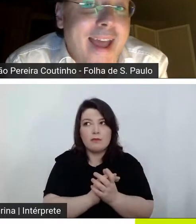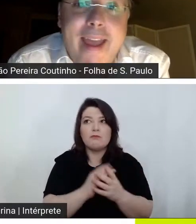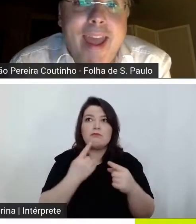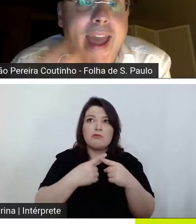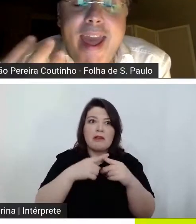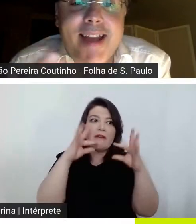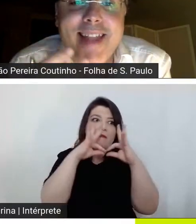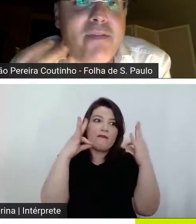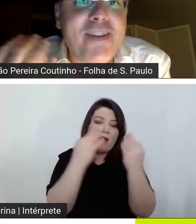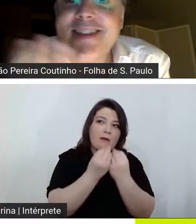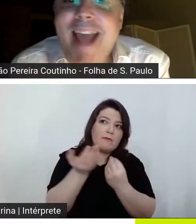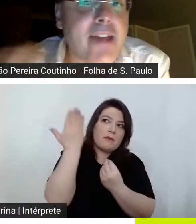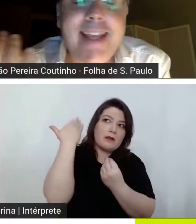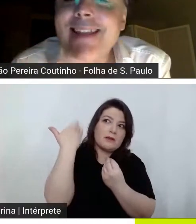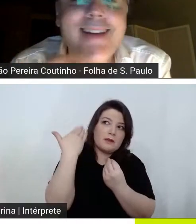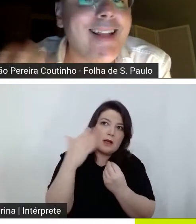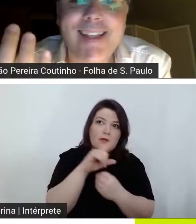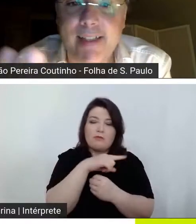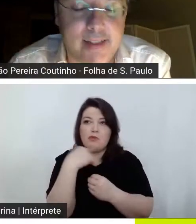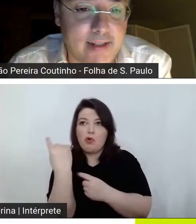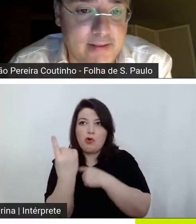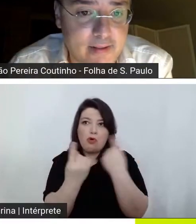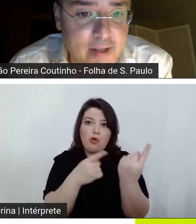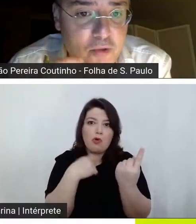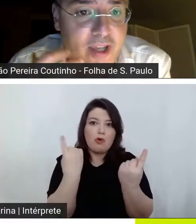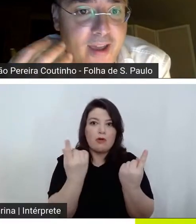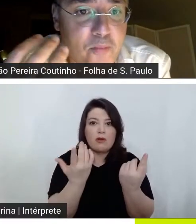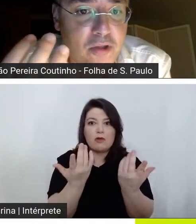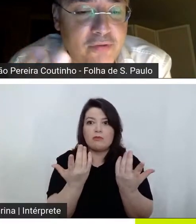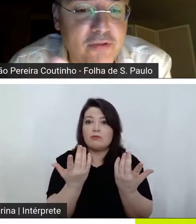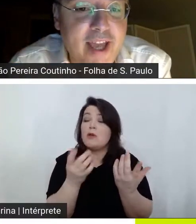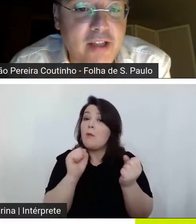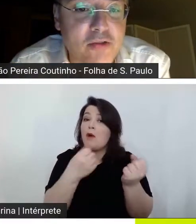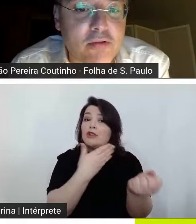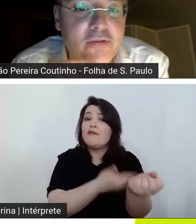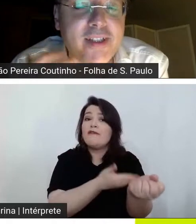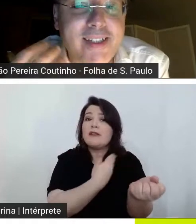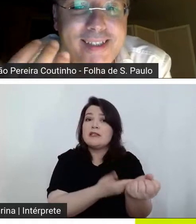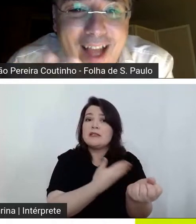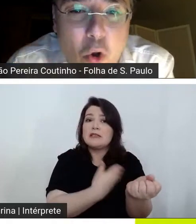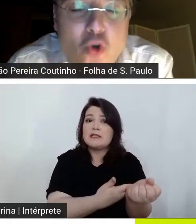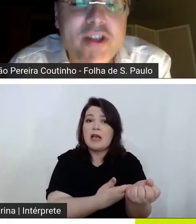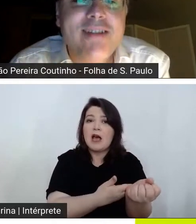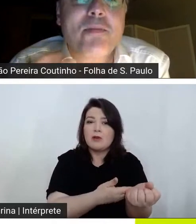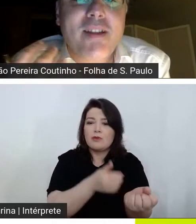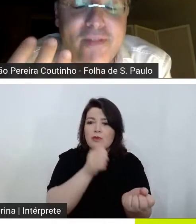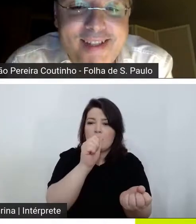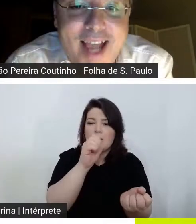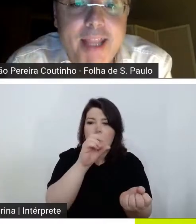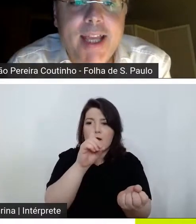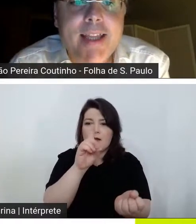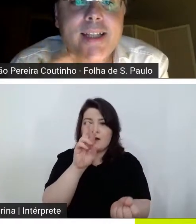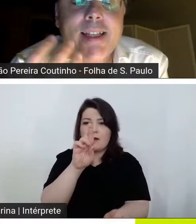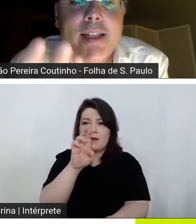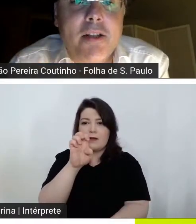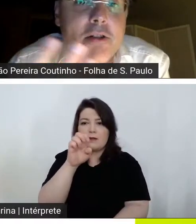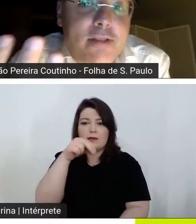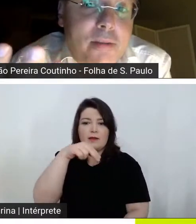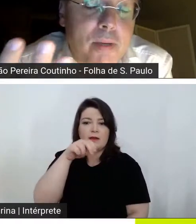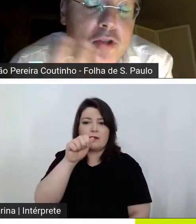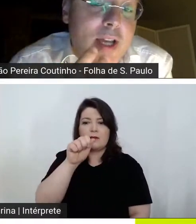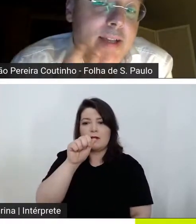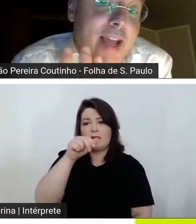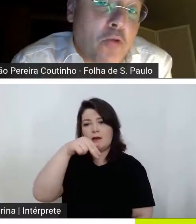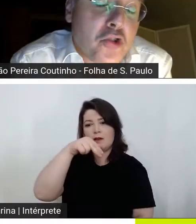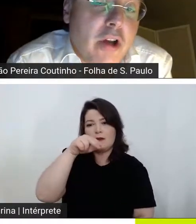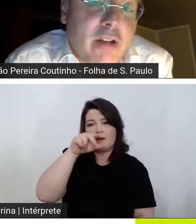a estar viciado em adrenalina porque no fundo é isso no fundo ele está constantemente viciado em adrenalina nós